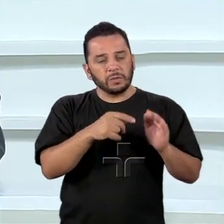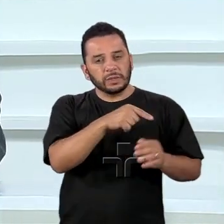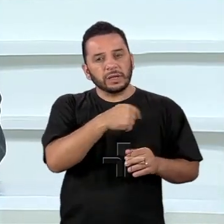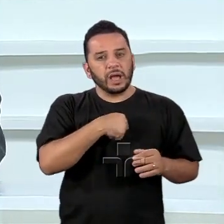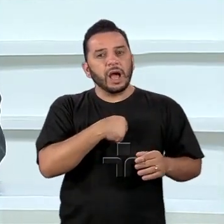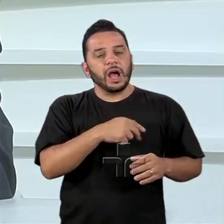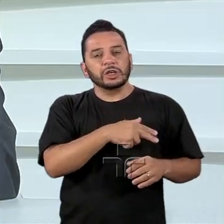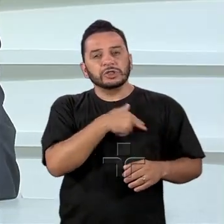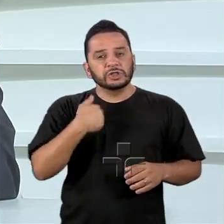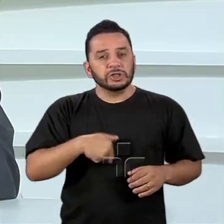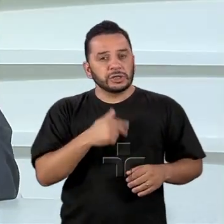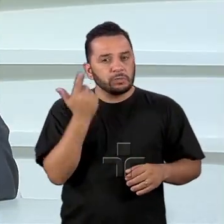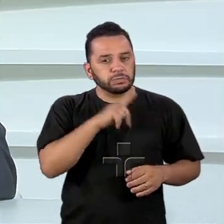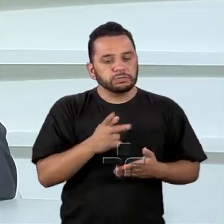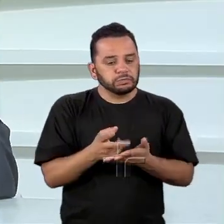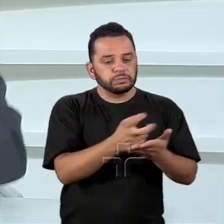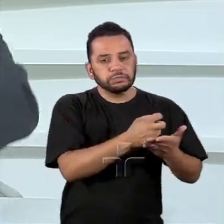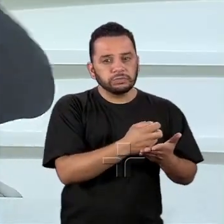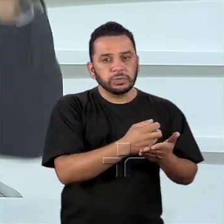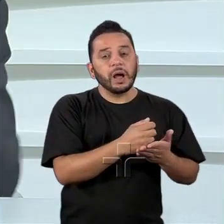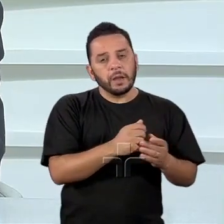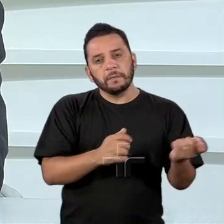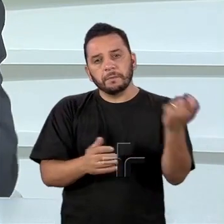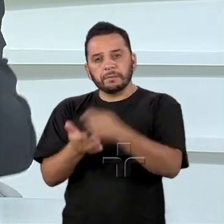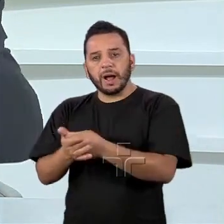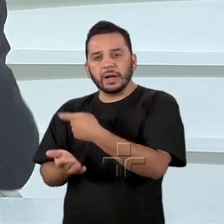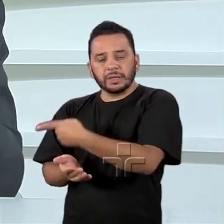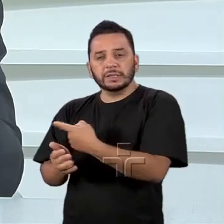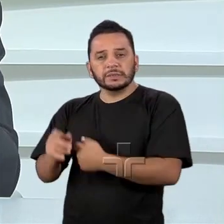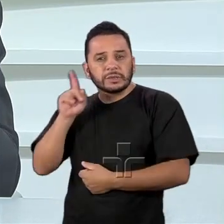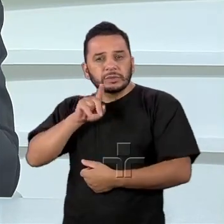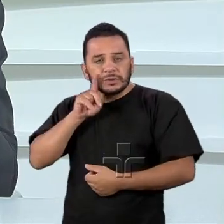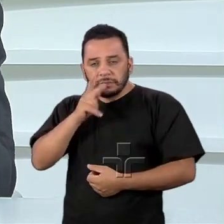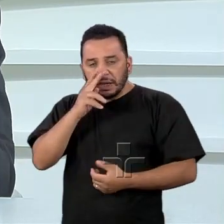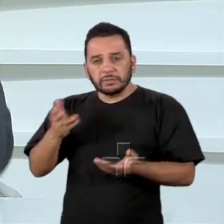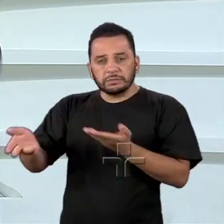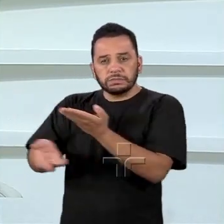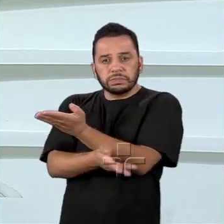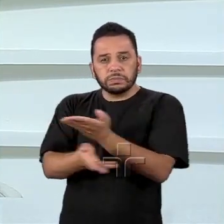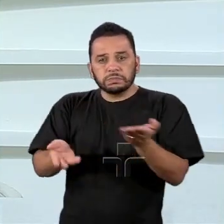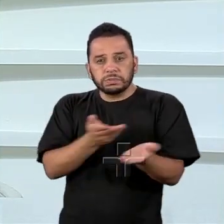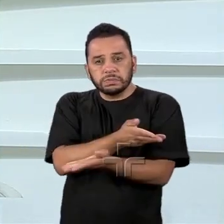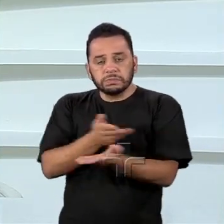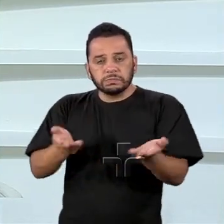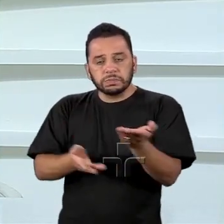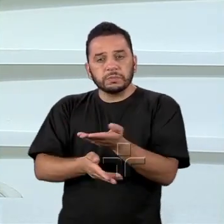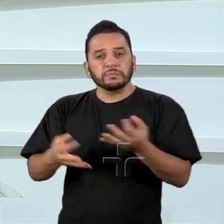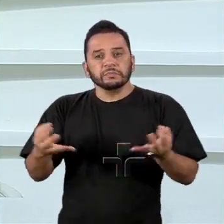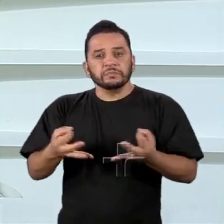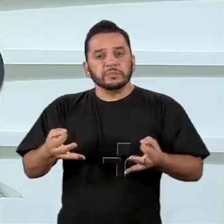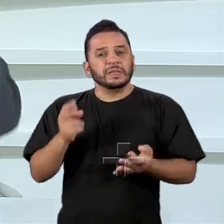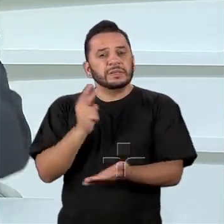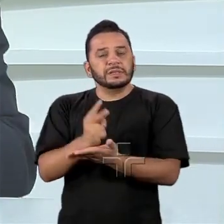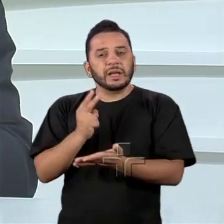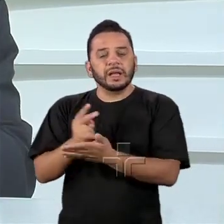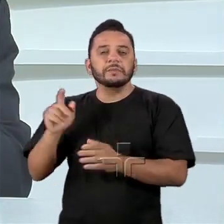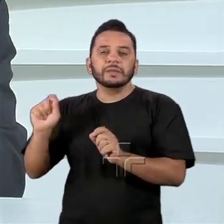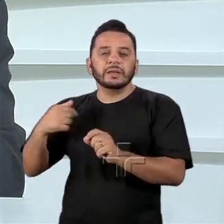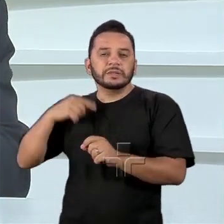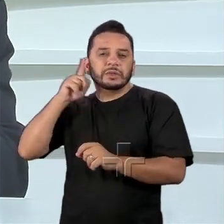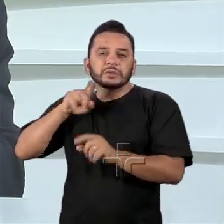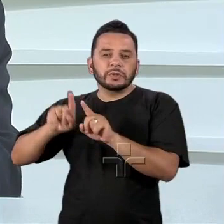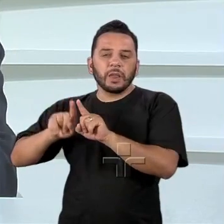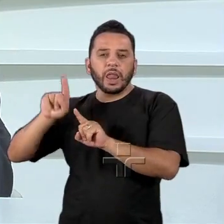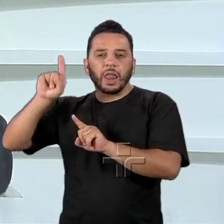financiar o endividamento. Então, parecia um casamento perfeito, só que sempre Estados Unidos lá na frente, cada celular